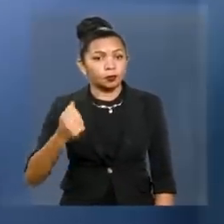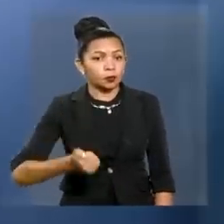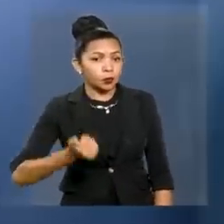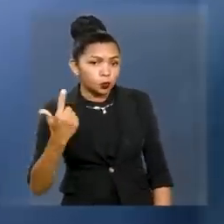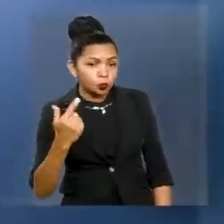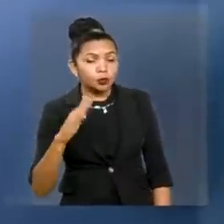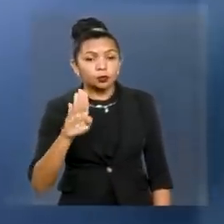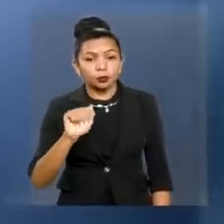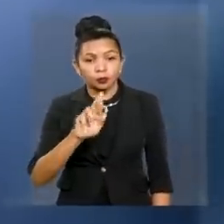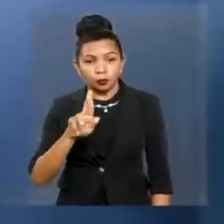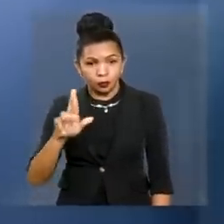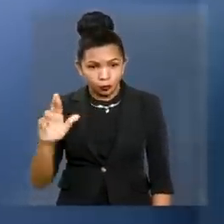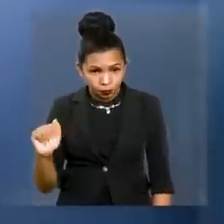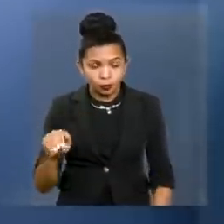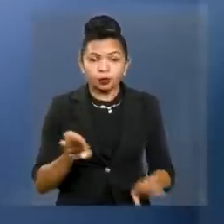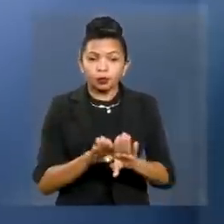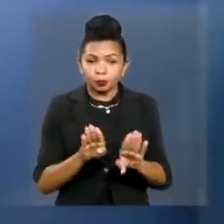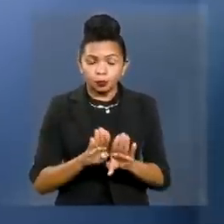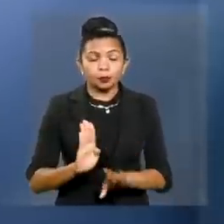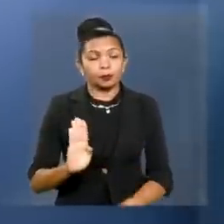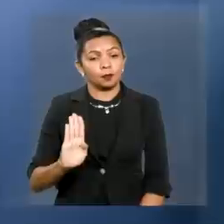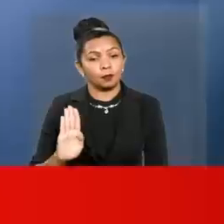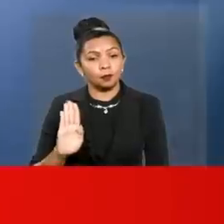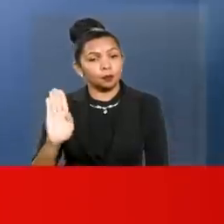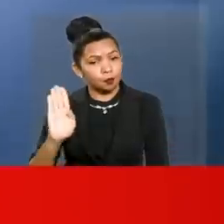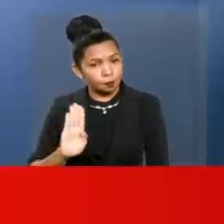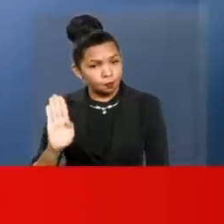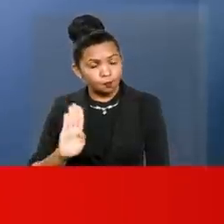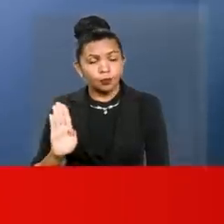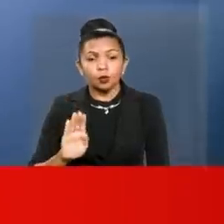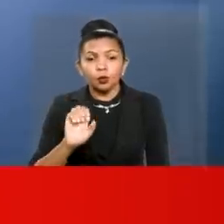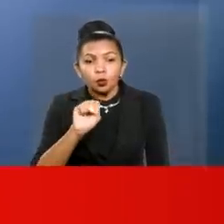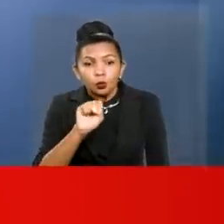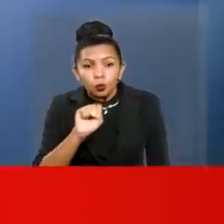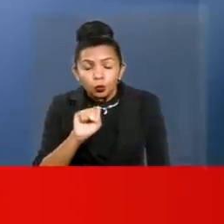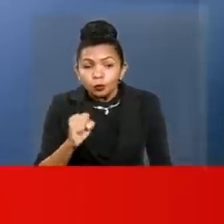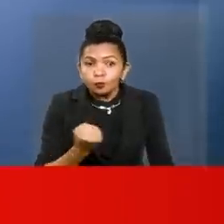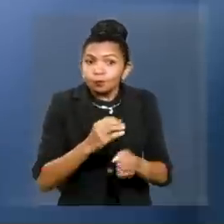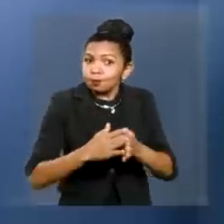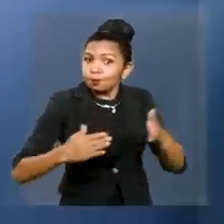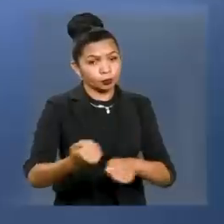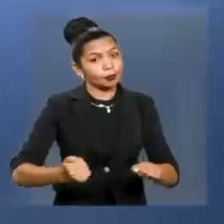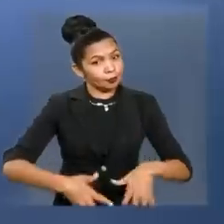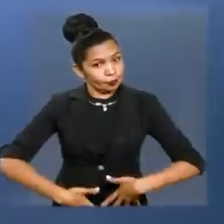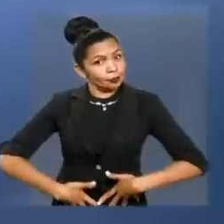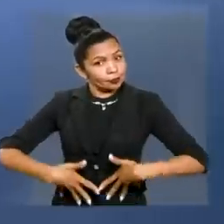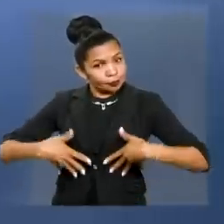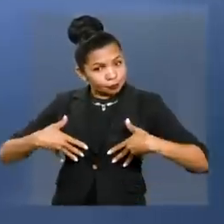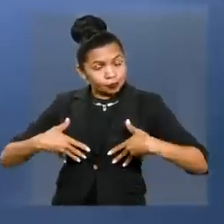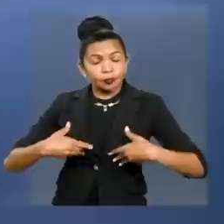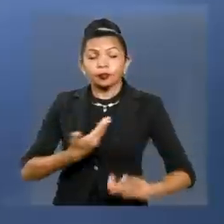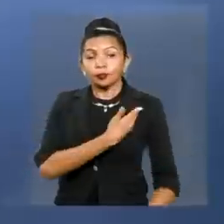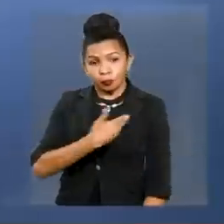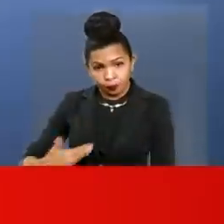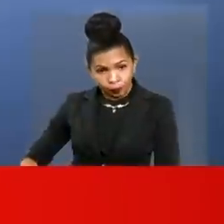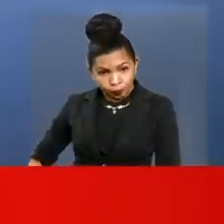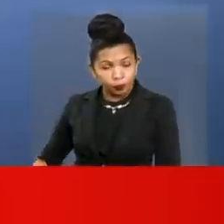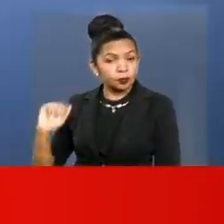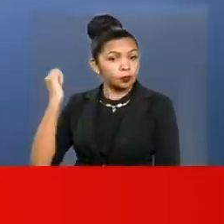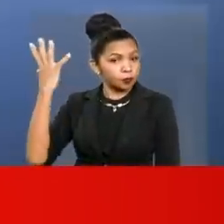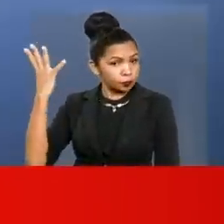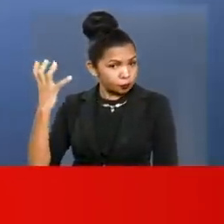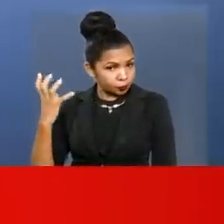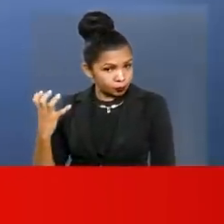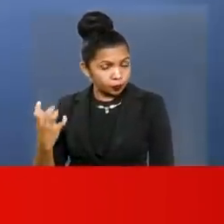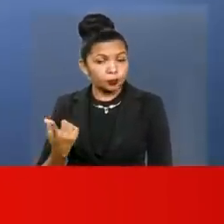Doca Bezerra, Ponte Central, Bequimão e Andamento, oito grandes hospitais regionais. Governadora Rosiana, o dinheiro da